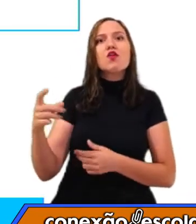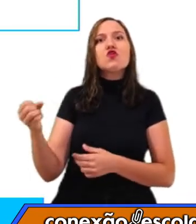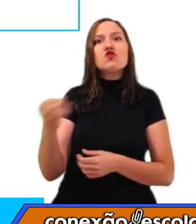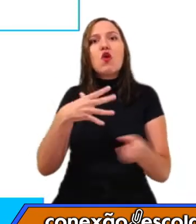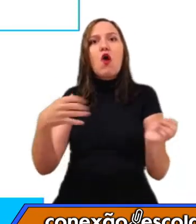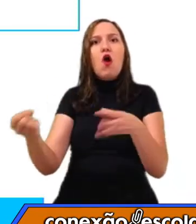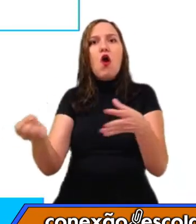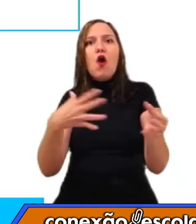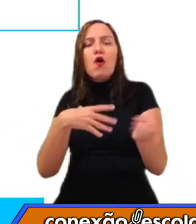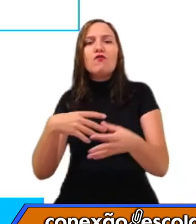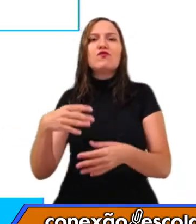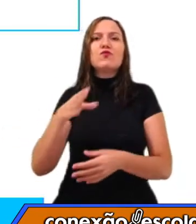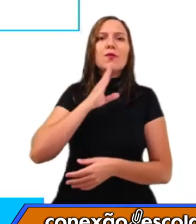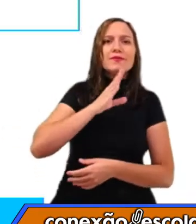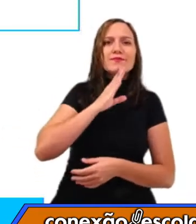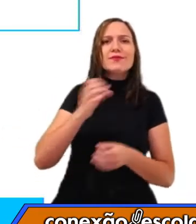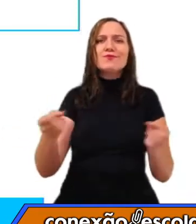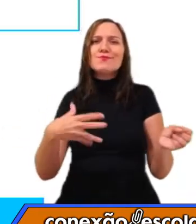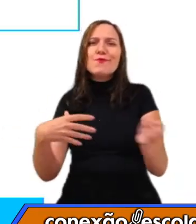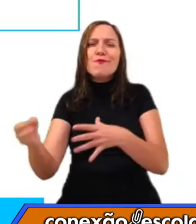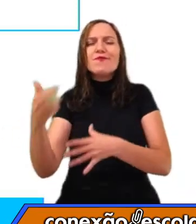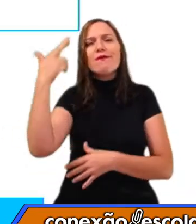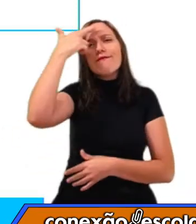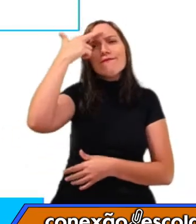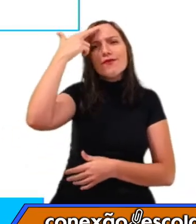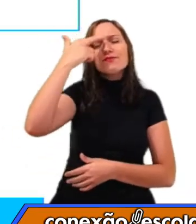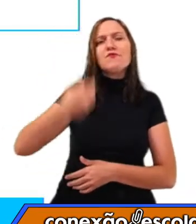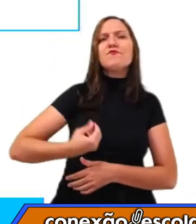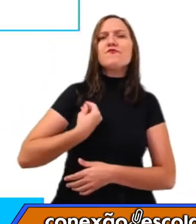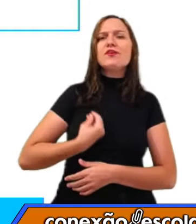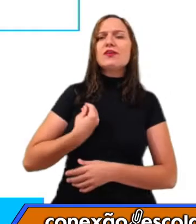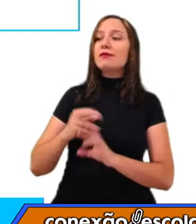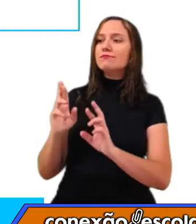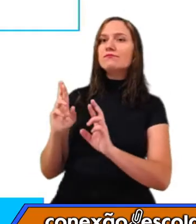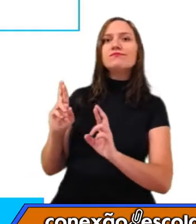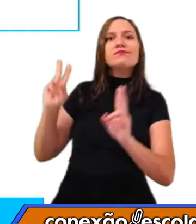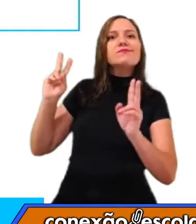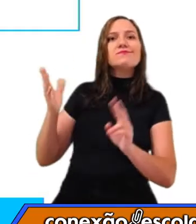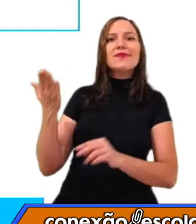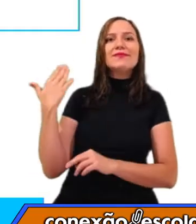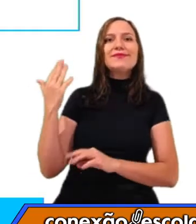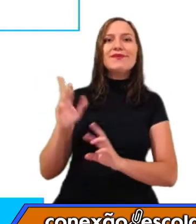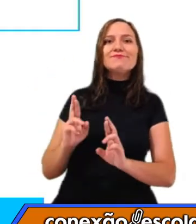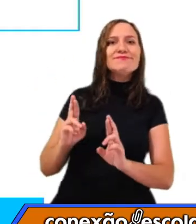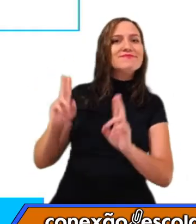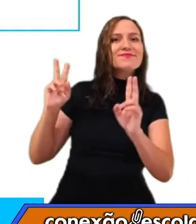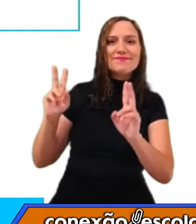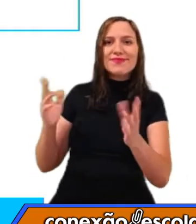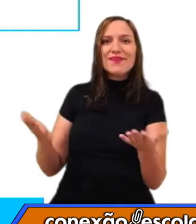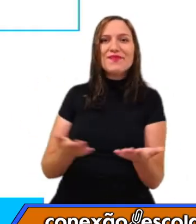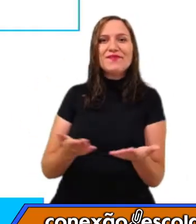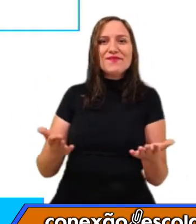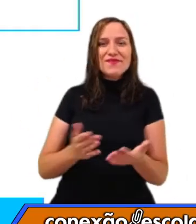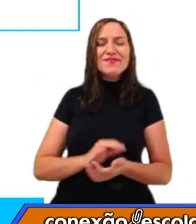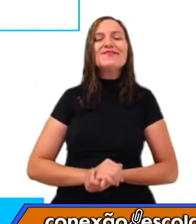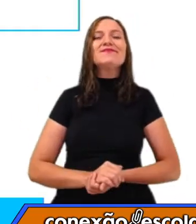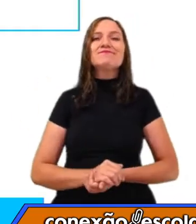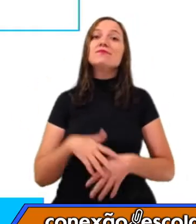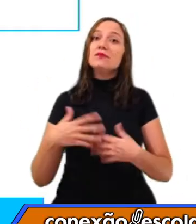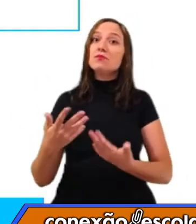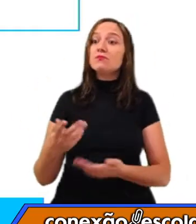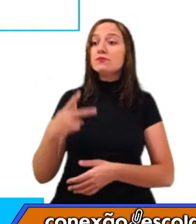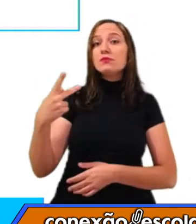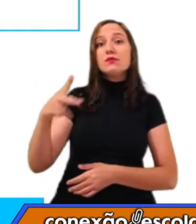que ela fez do novo momento que ela estava vivendo. A memória sobre ele foi construída a partir do